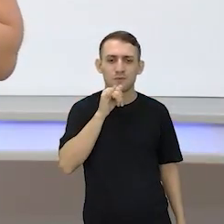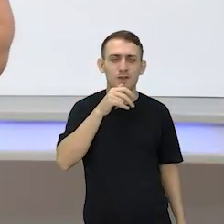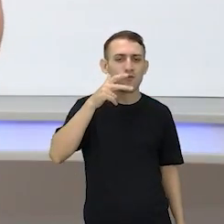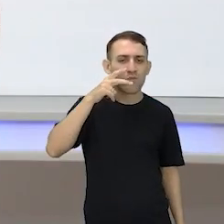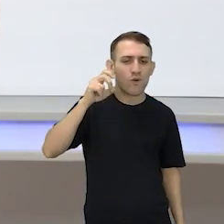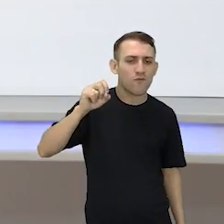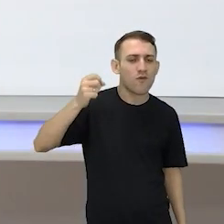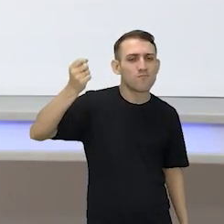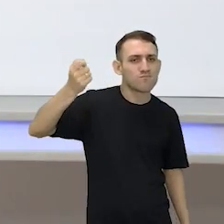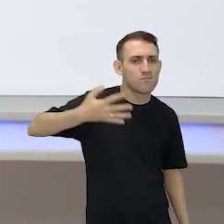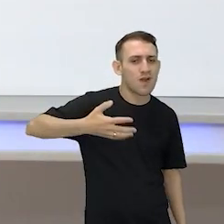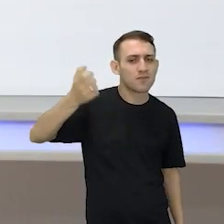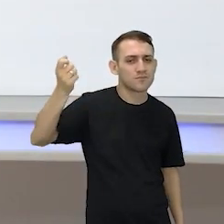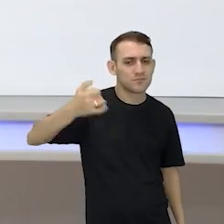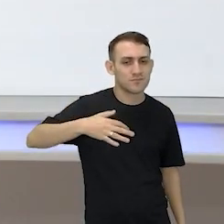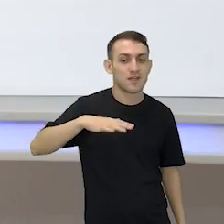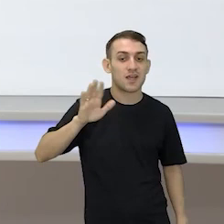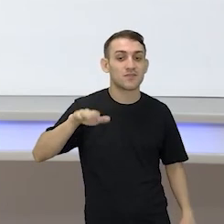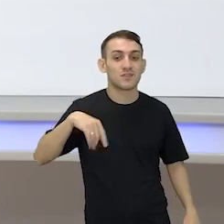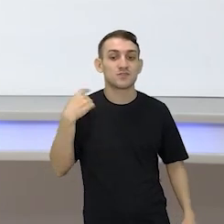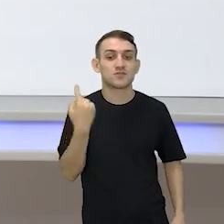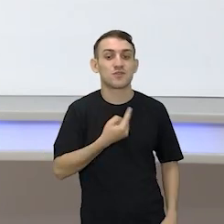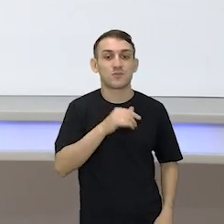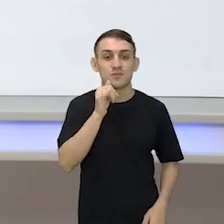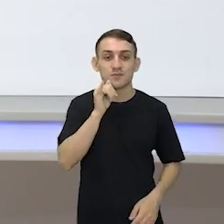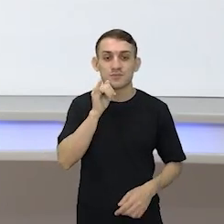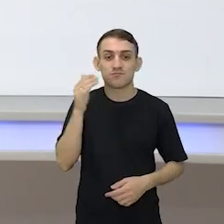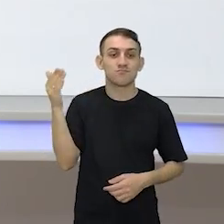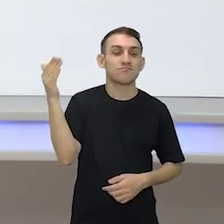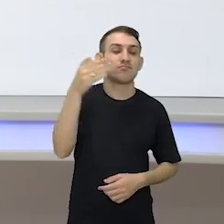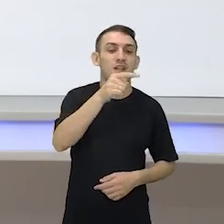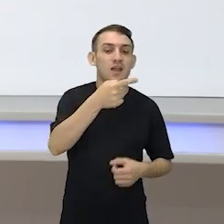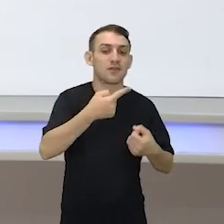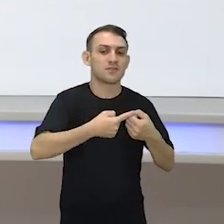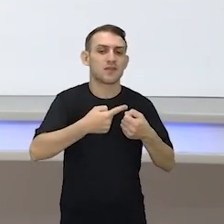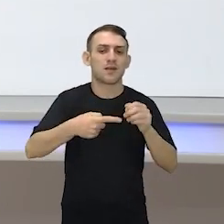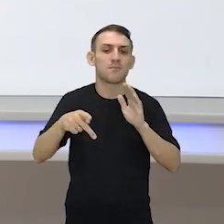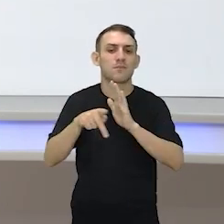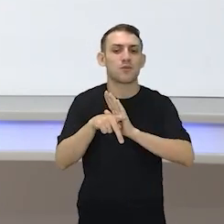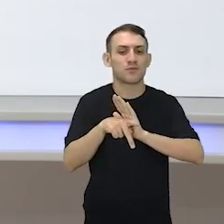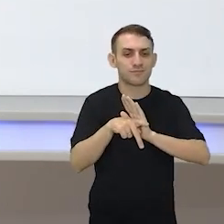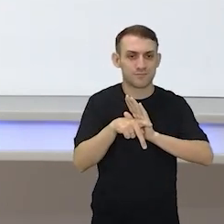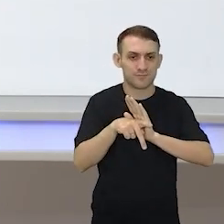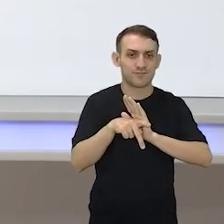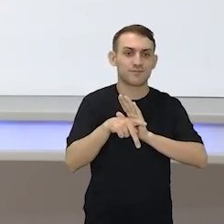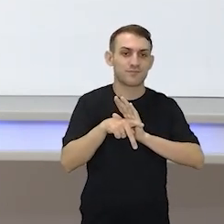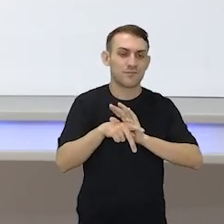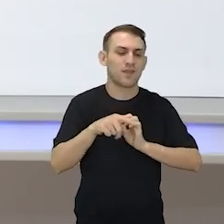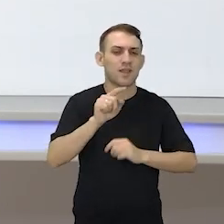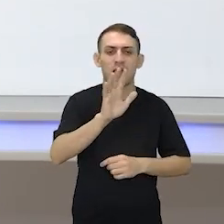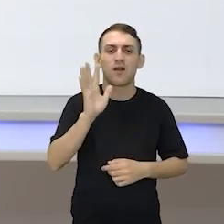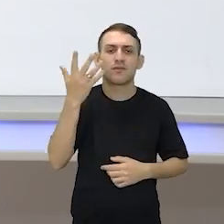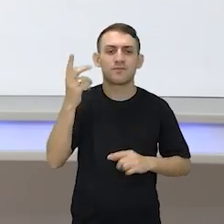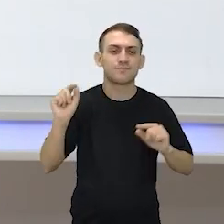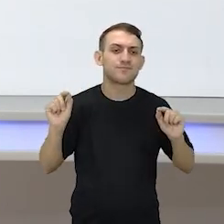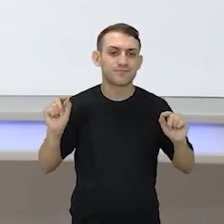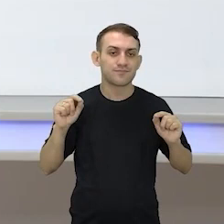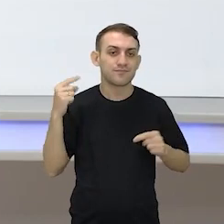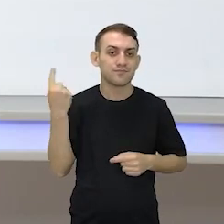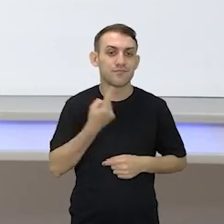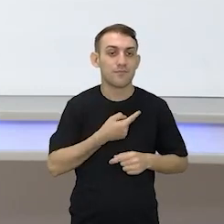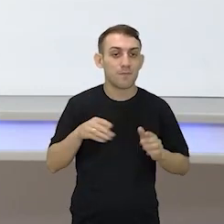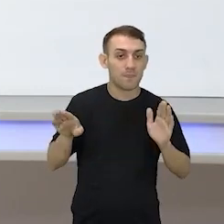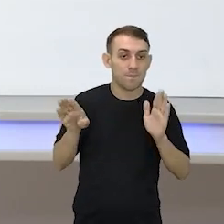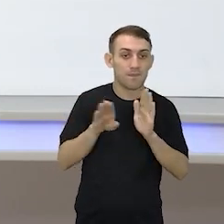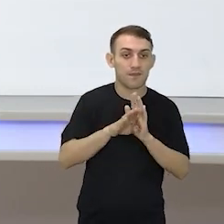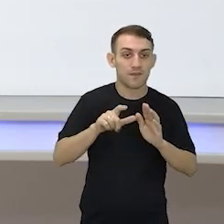contam. Geralmente, quando você vai hoje em dia numa cidade aí do interior, né? E aí, o que acontece? Você chega